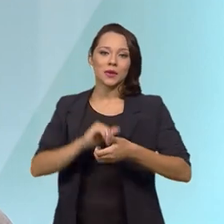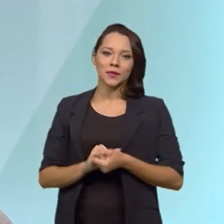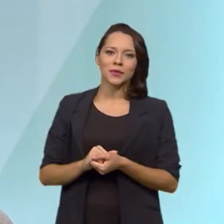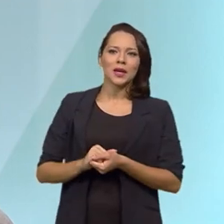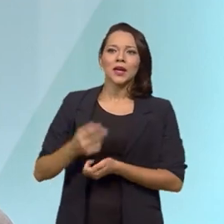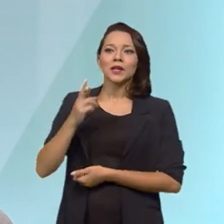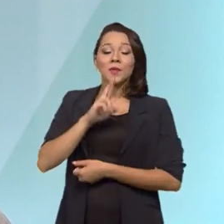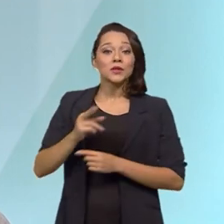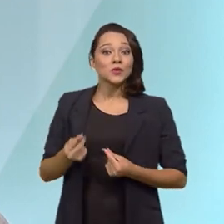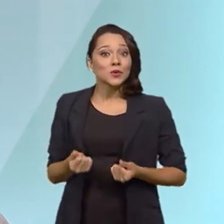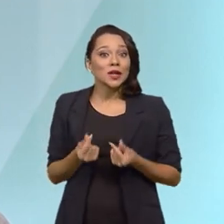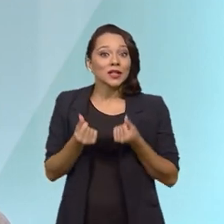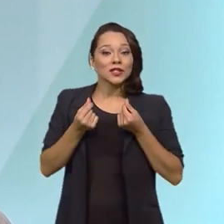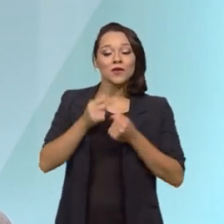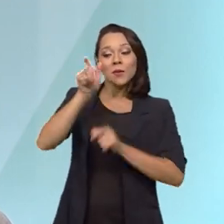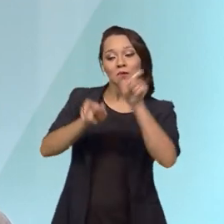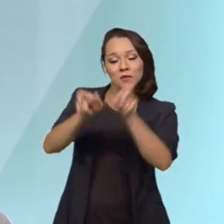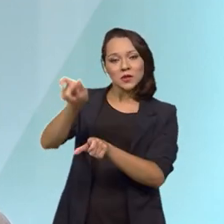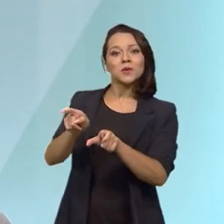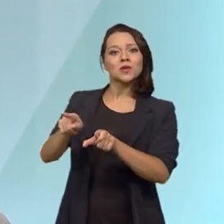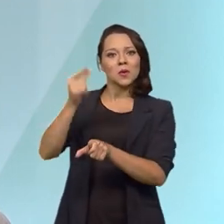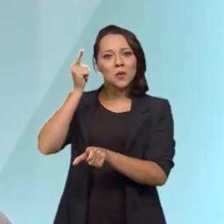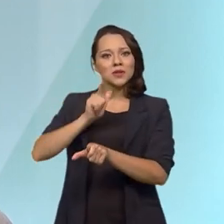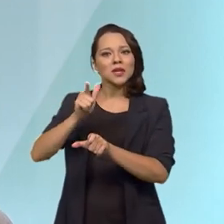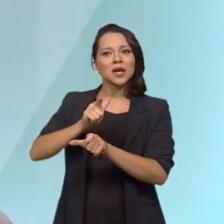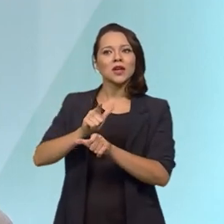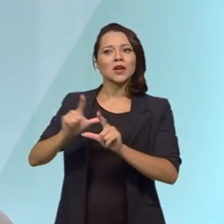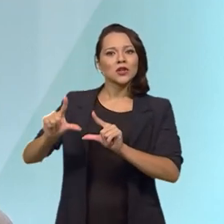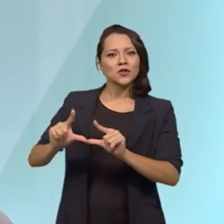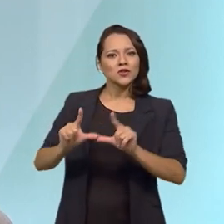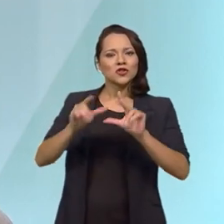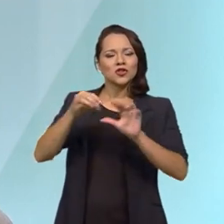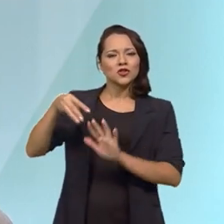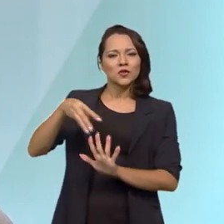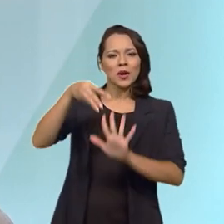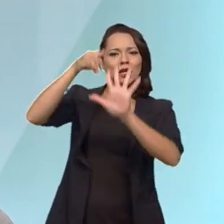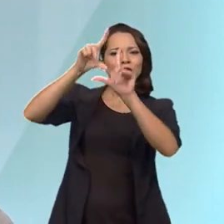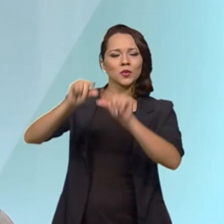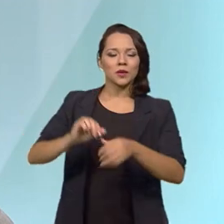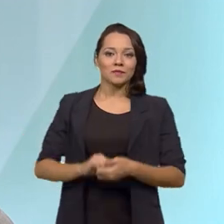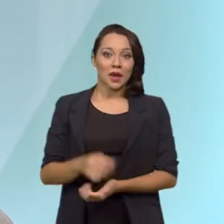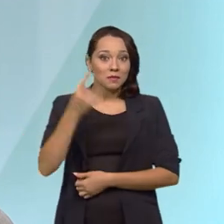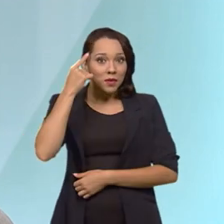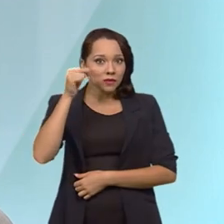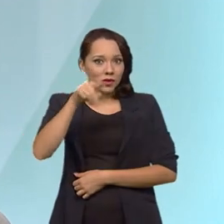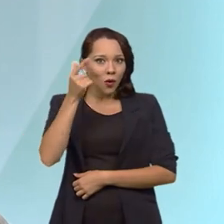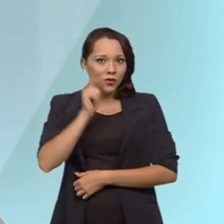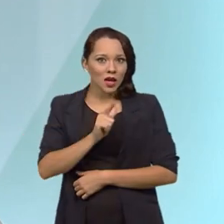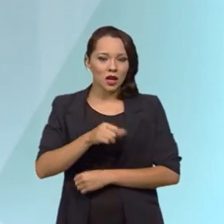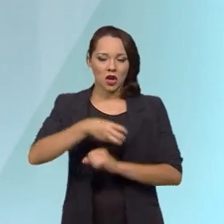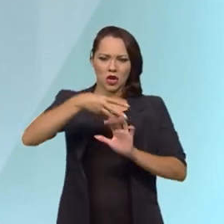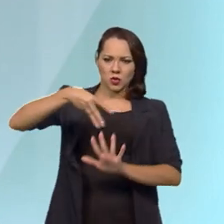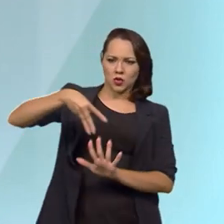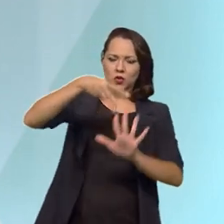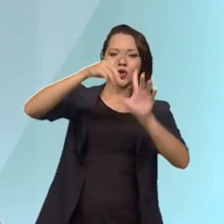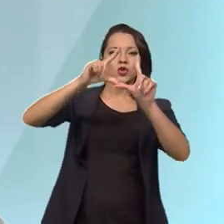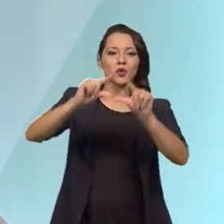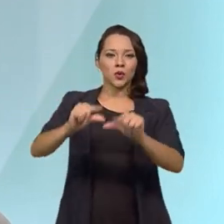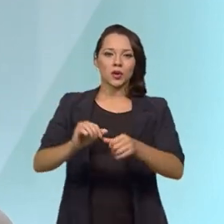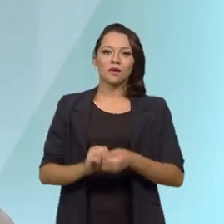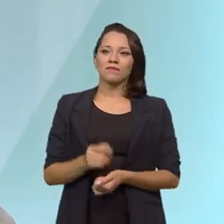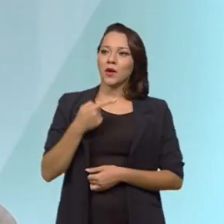climáticas lucrativas para quem fizer essa redução. Então, imagina que você vai poder reduzir as emissões, como eu